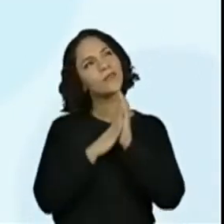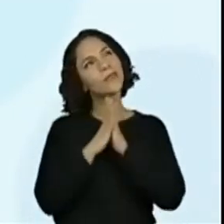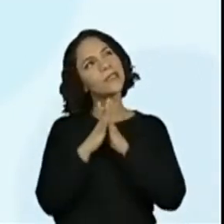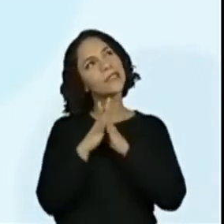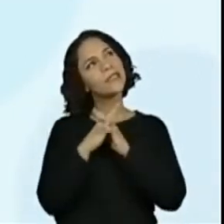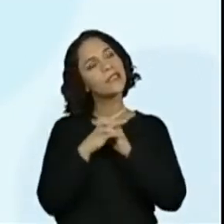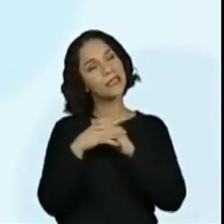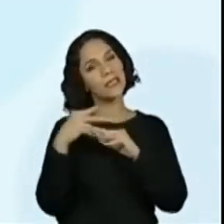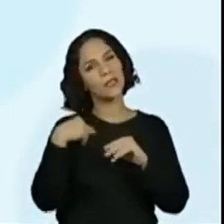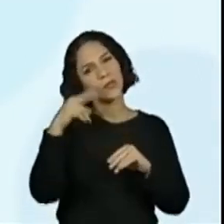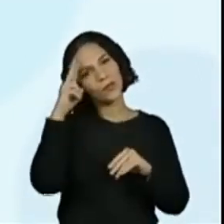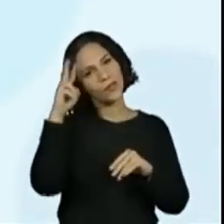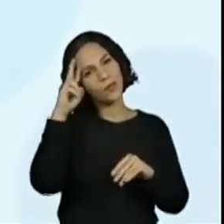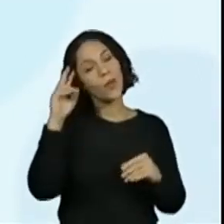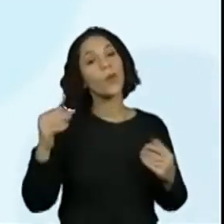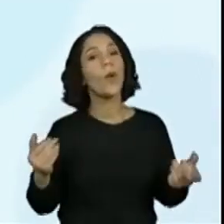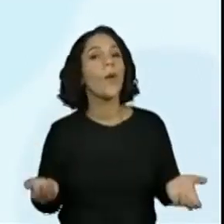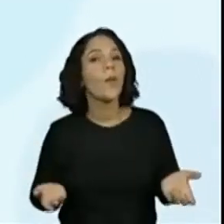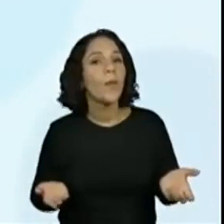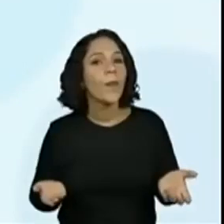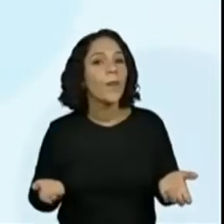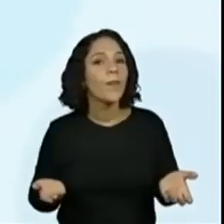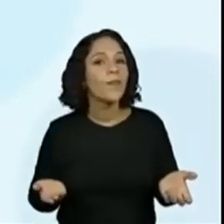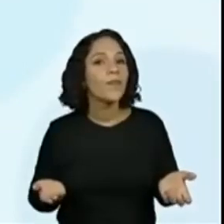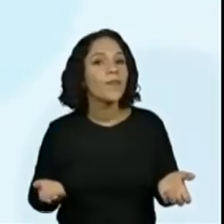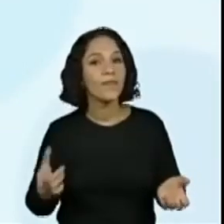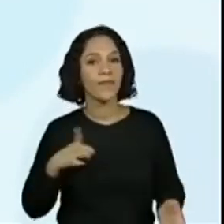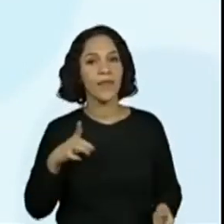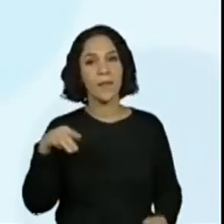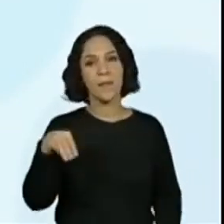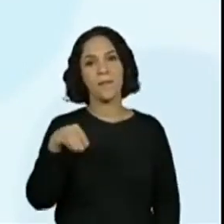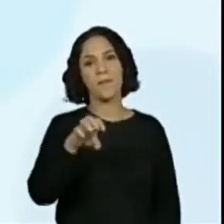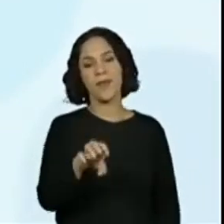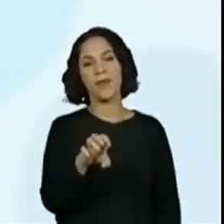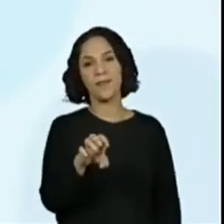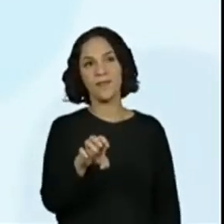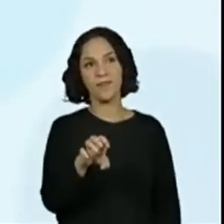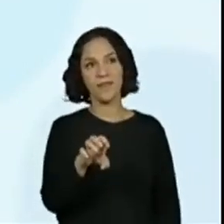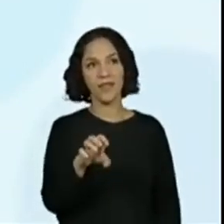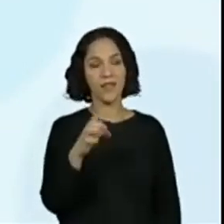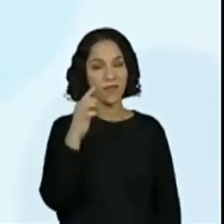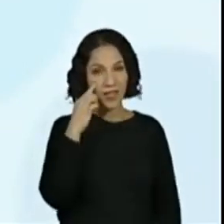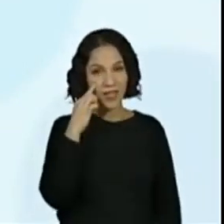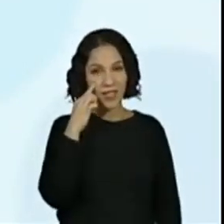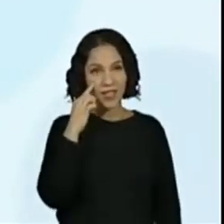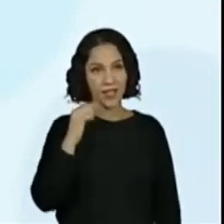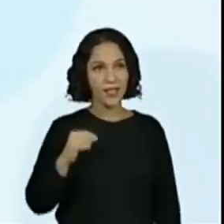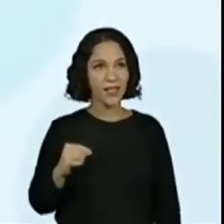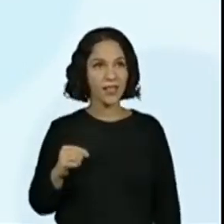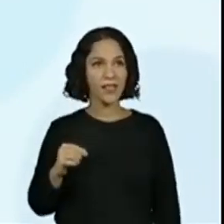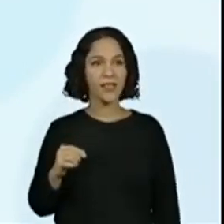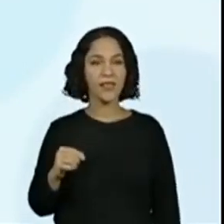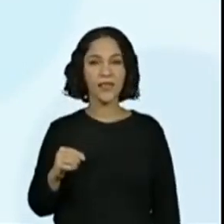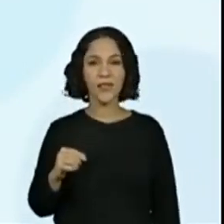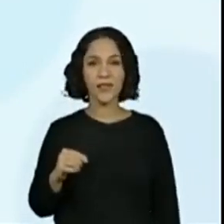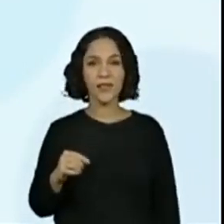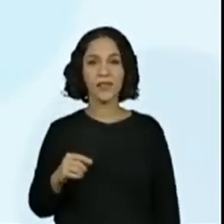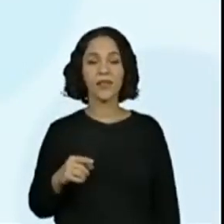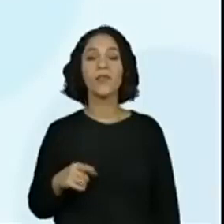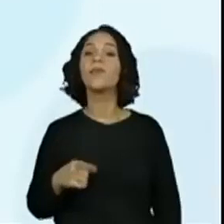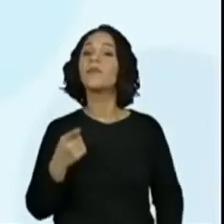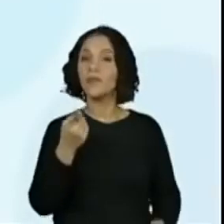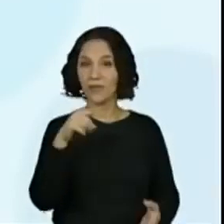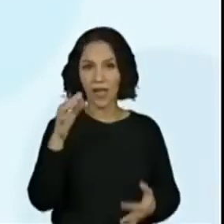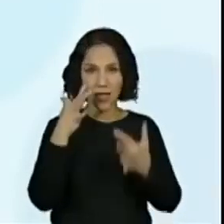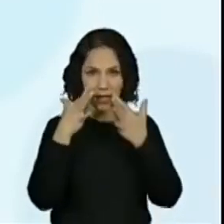Eu me lembro de ter qual? Eu me lembro de ter me. Então, vamos conferir. Olha só. E quem ficou atento, já tinha...